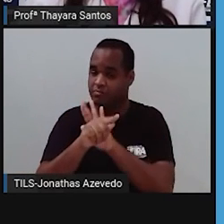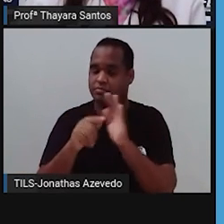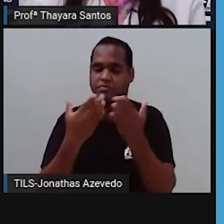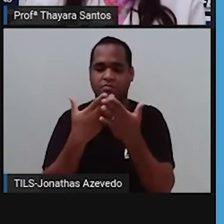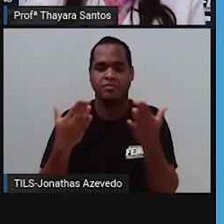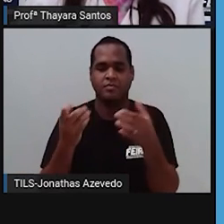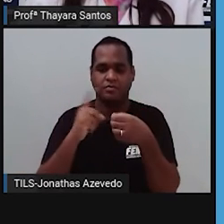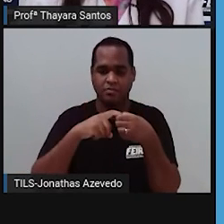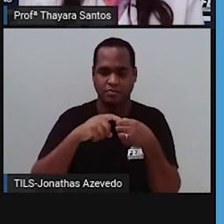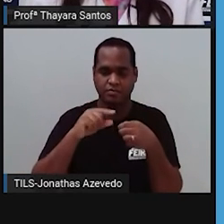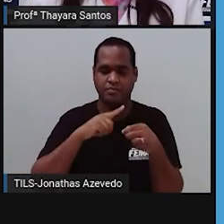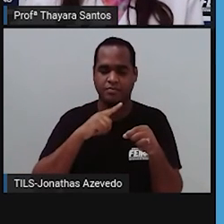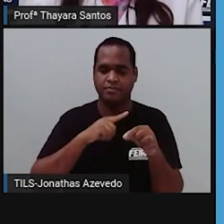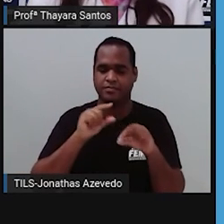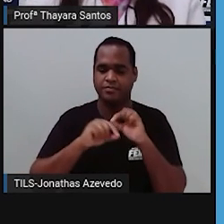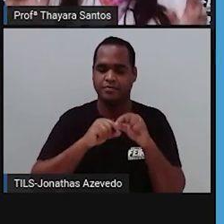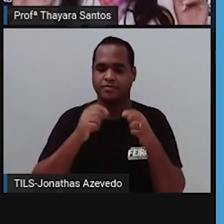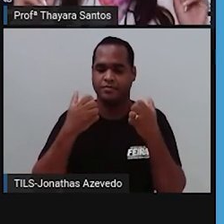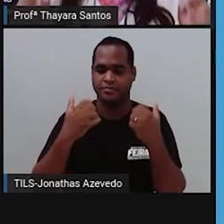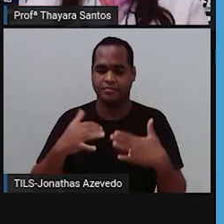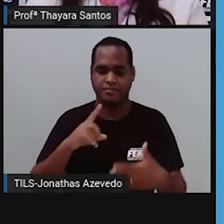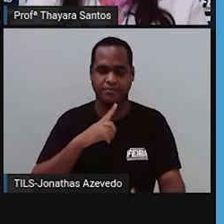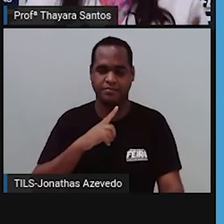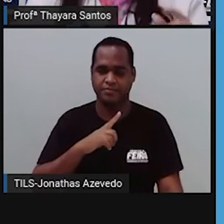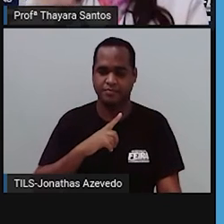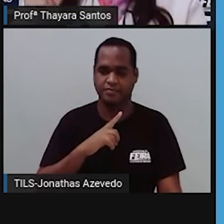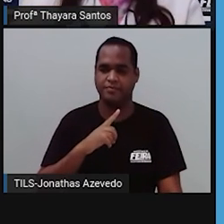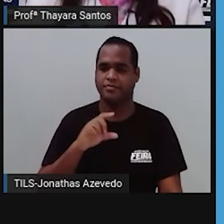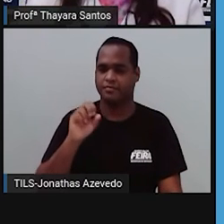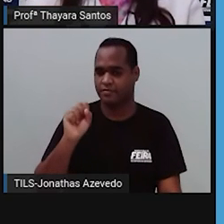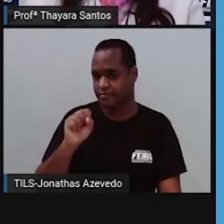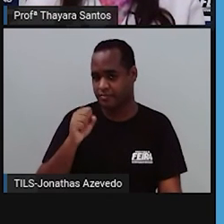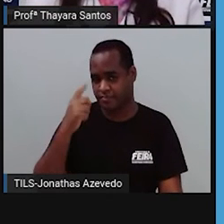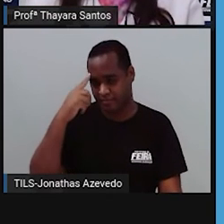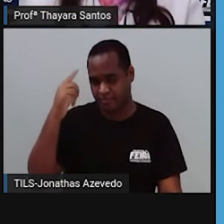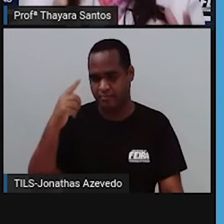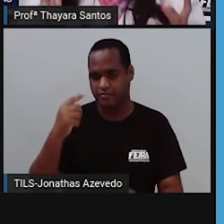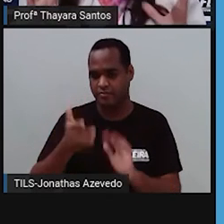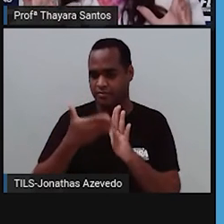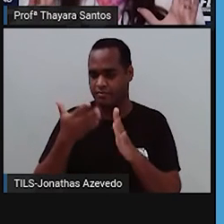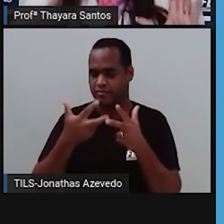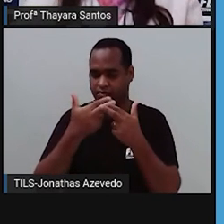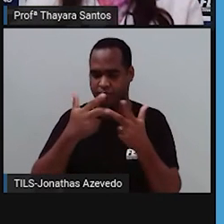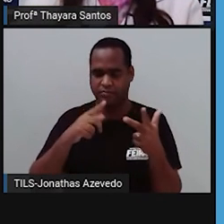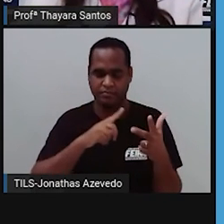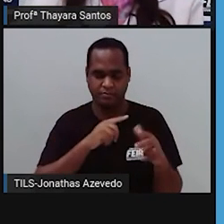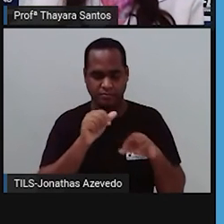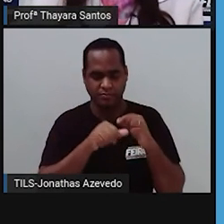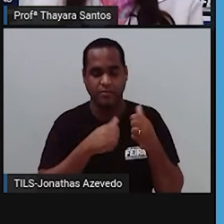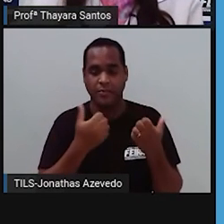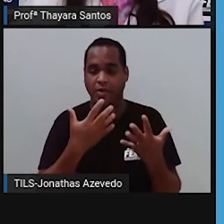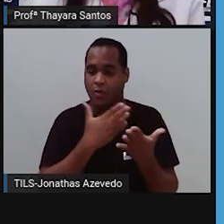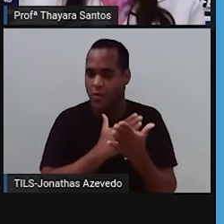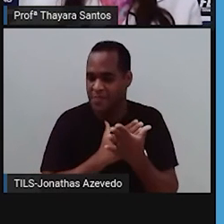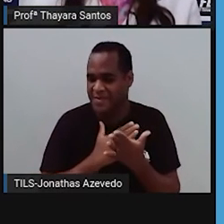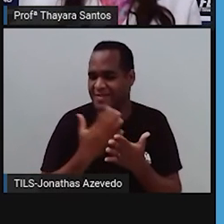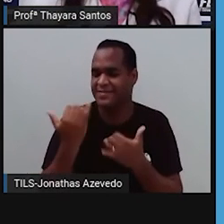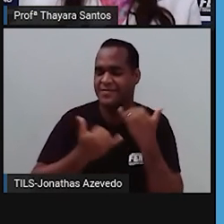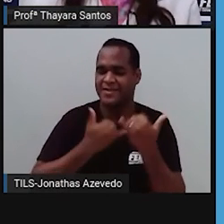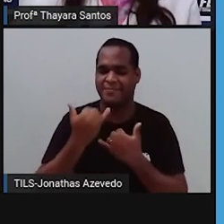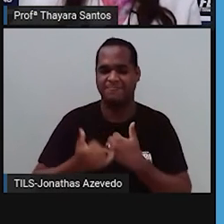a gente volta para corrigir essas questões, tá? Então, adiantem aí. Peguem o material de vocês para a gente poder começar a nossa brincadeira.